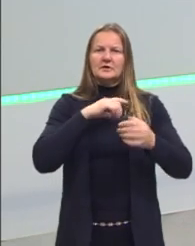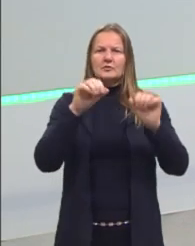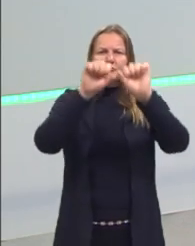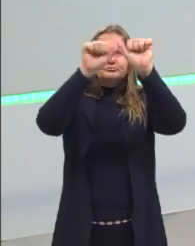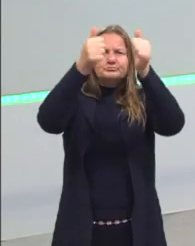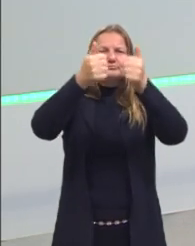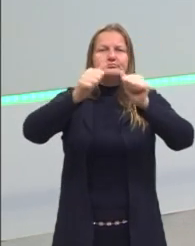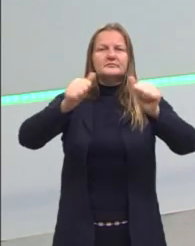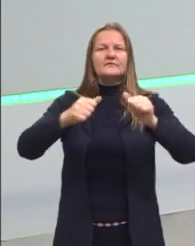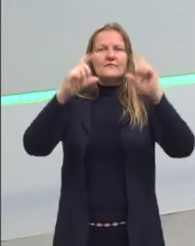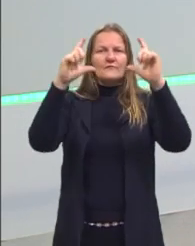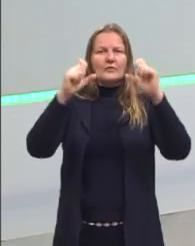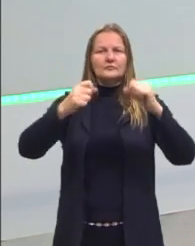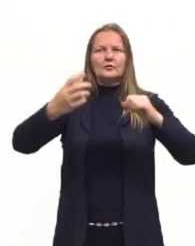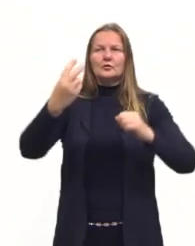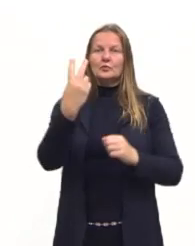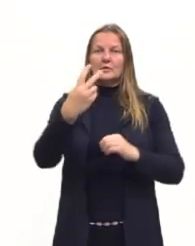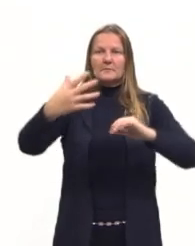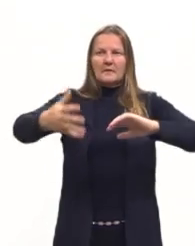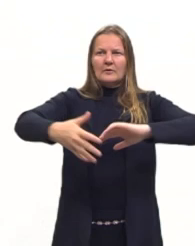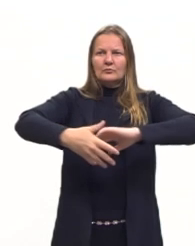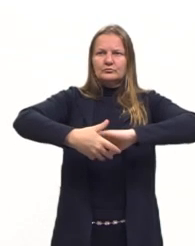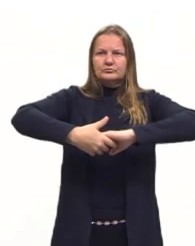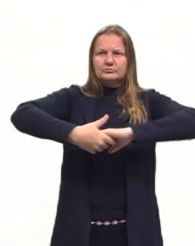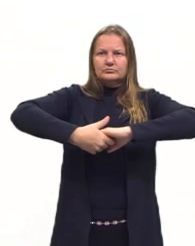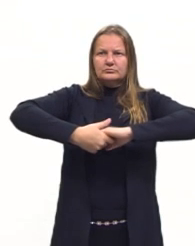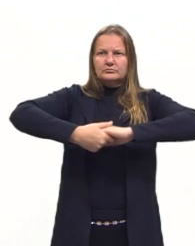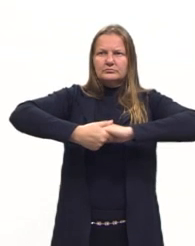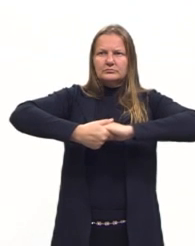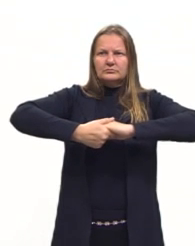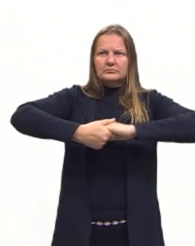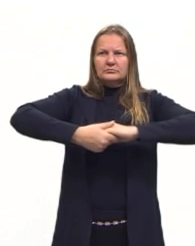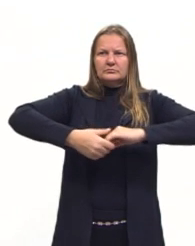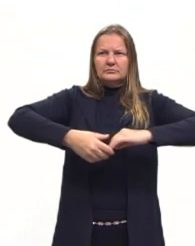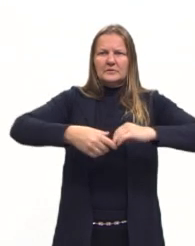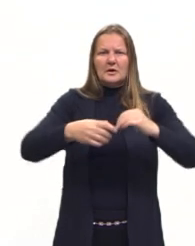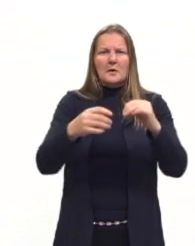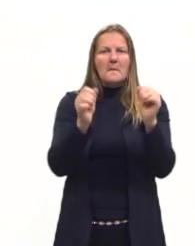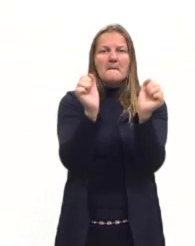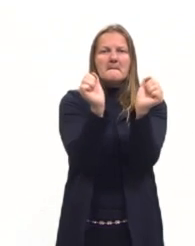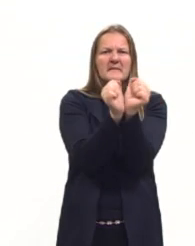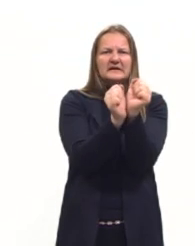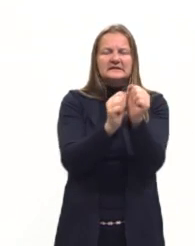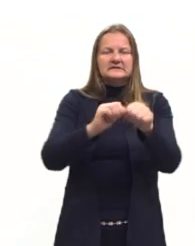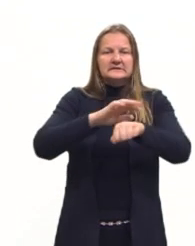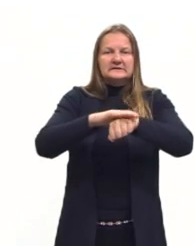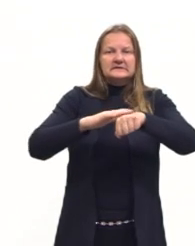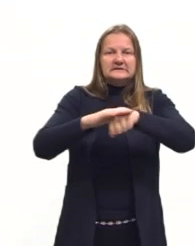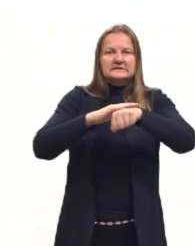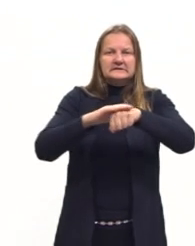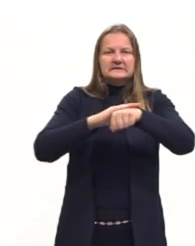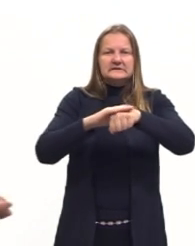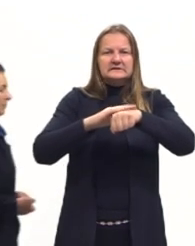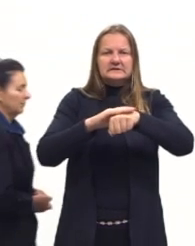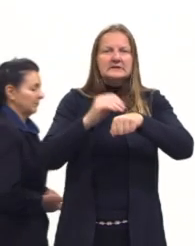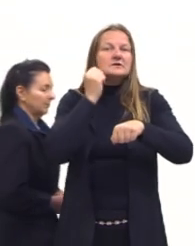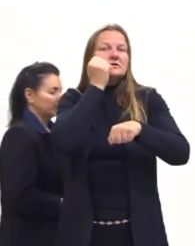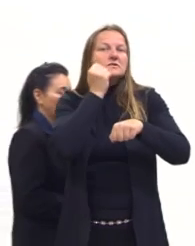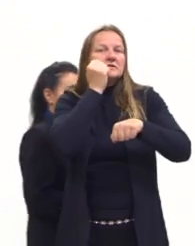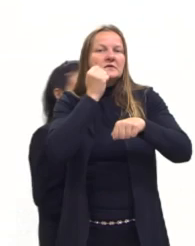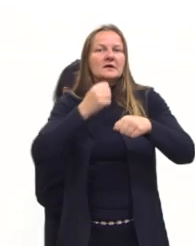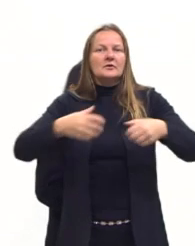imagem que tem duas mãos que a gente percebe que são de uma pele mais escura com